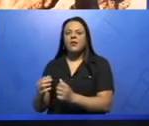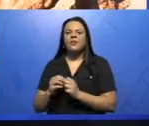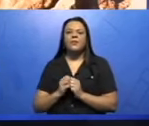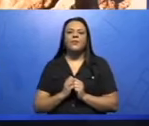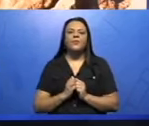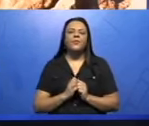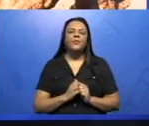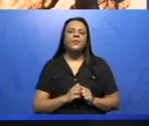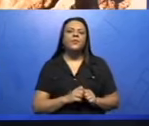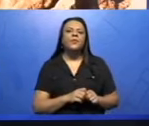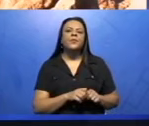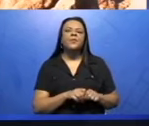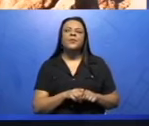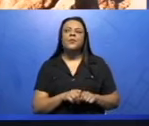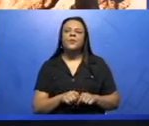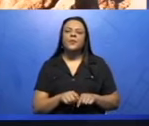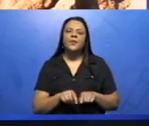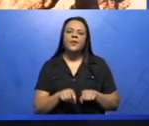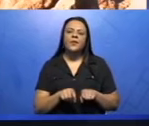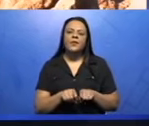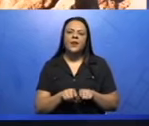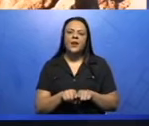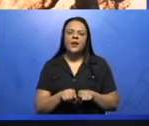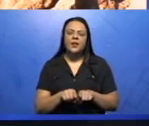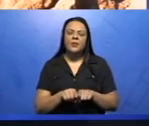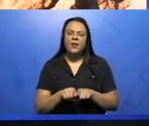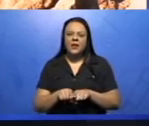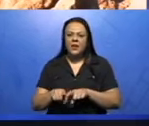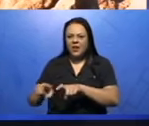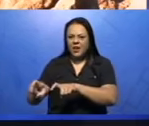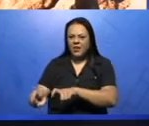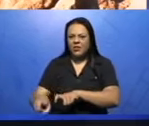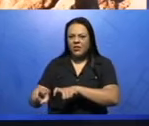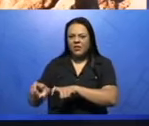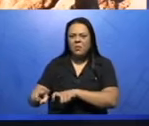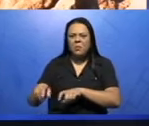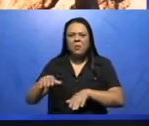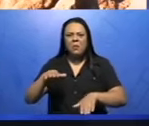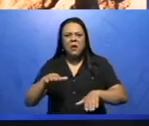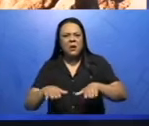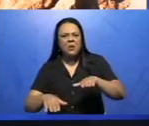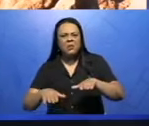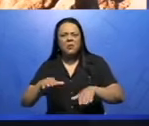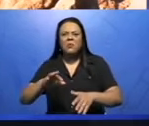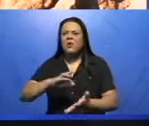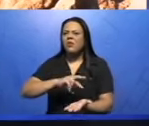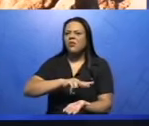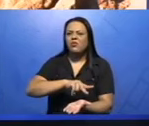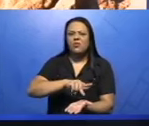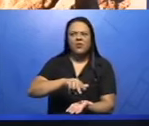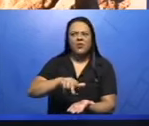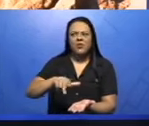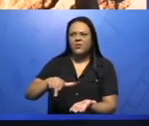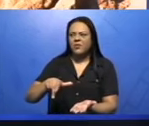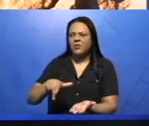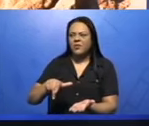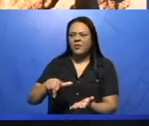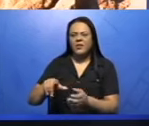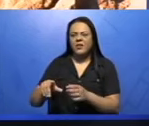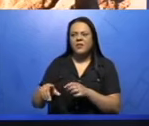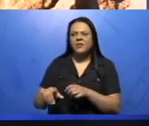Continuando o assunto da agropecuária. Ela é razoavelmente diversificada. Então, não é uma